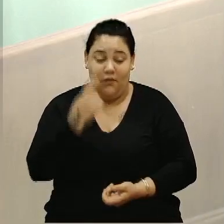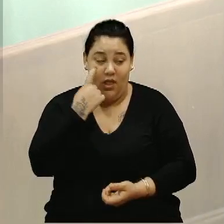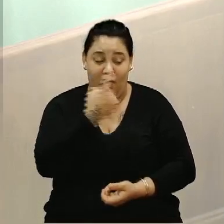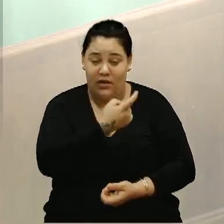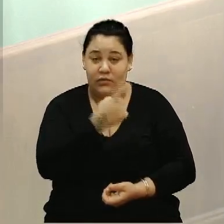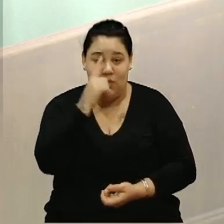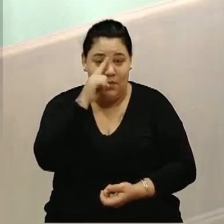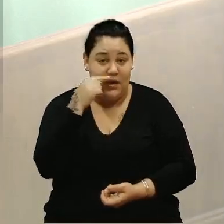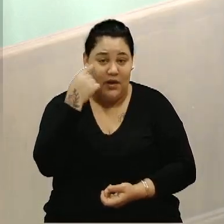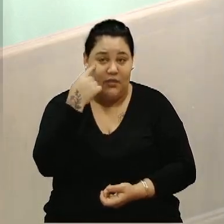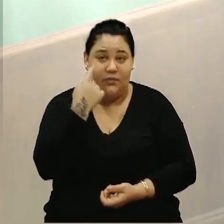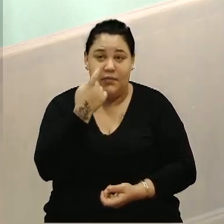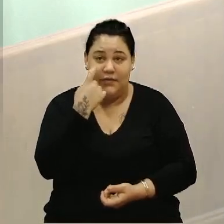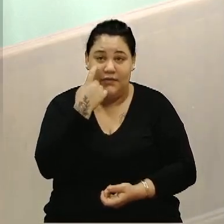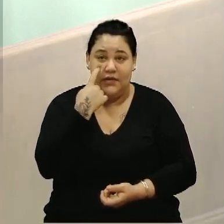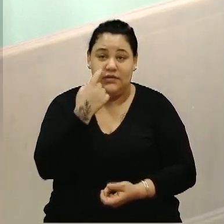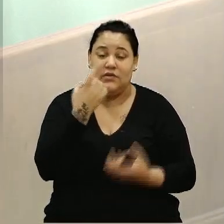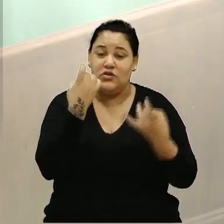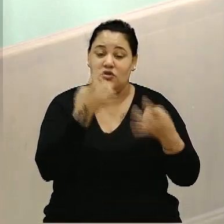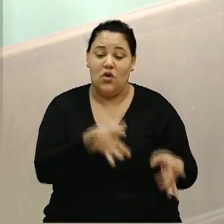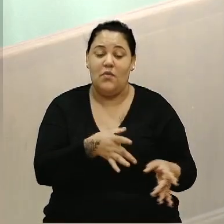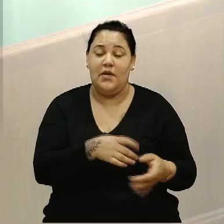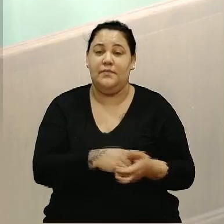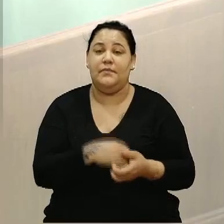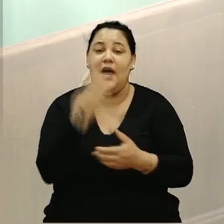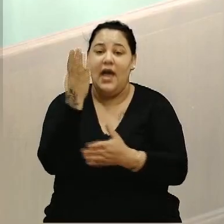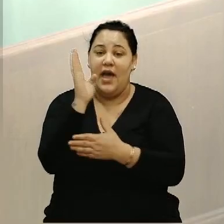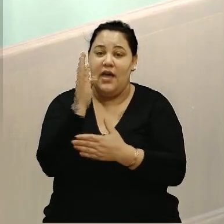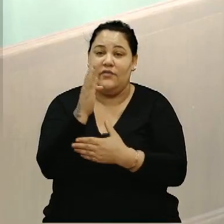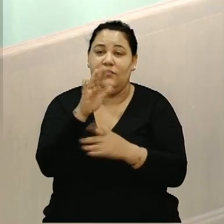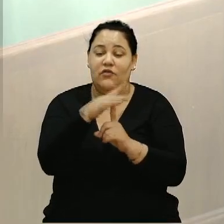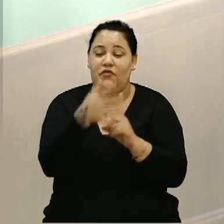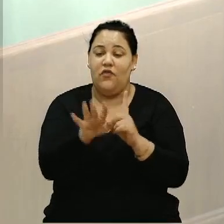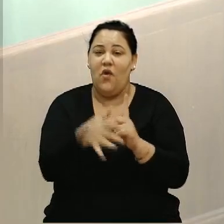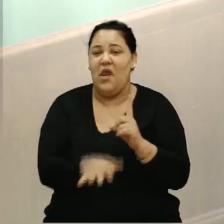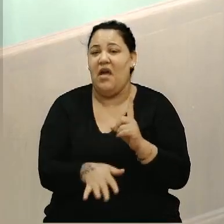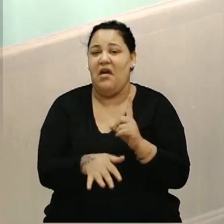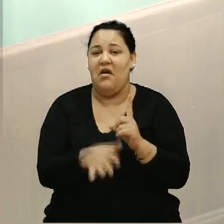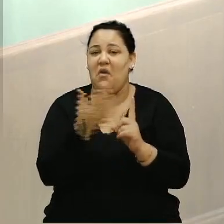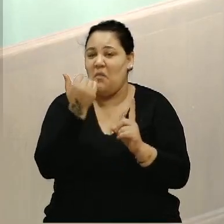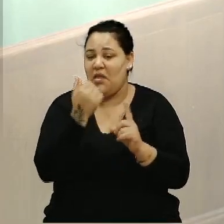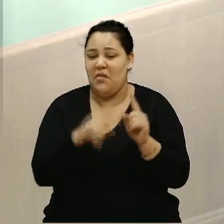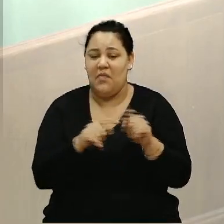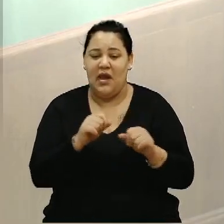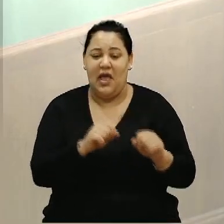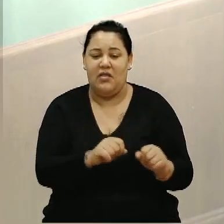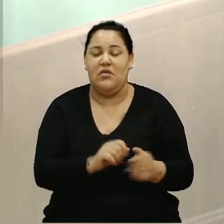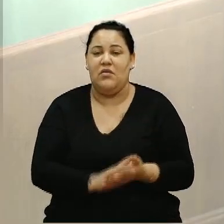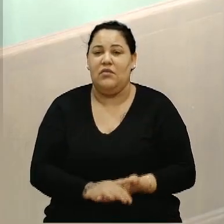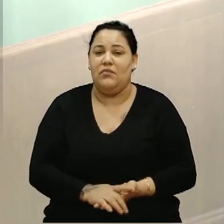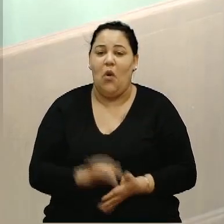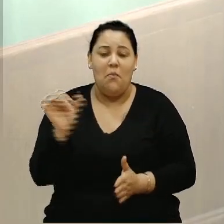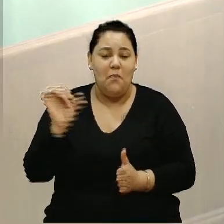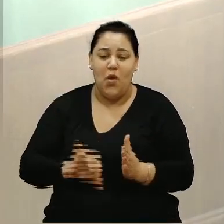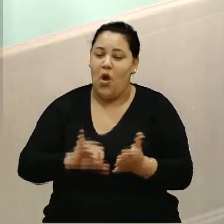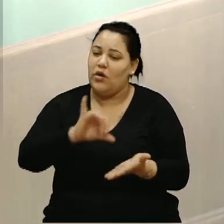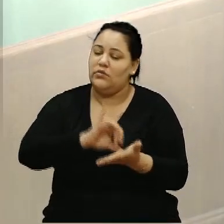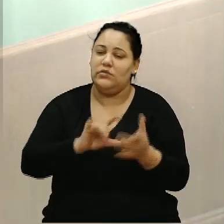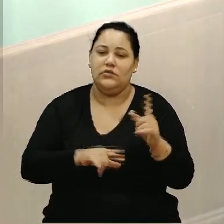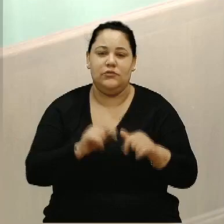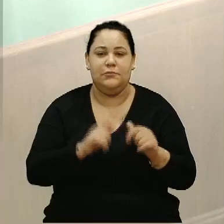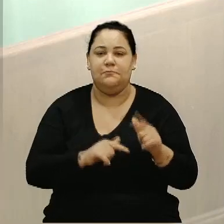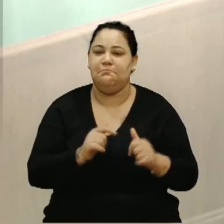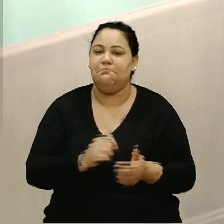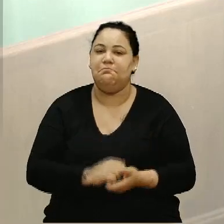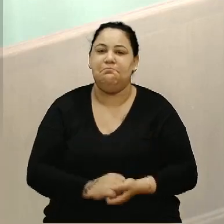resto de árvores, folhas, comida de mercado. O pior lixo é o do centro da cidade. O pior.